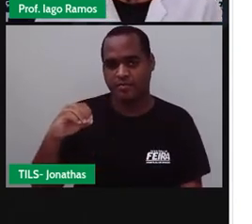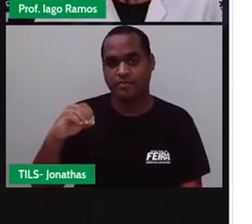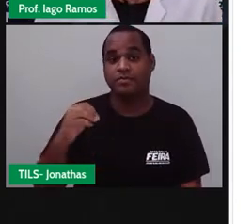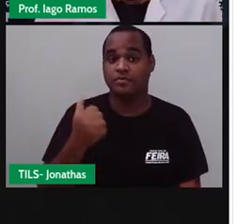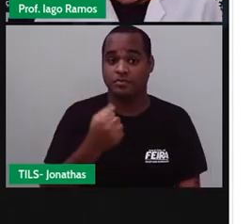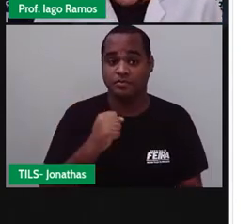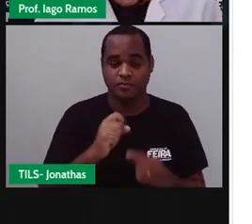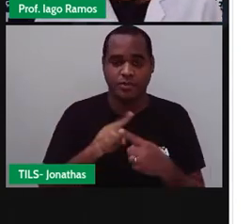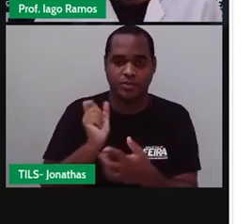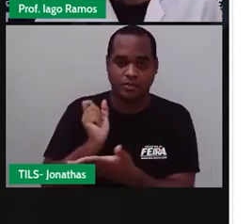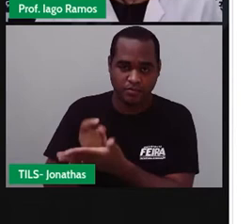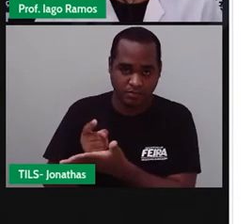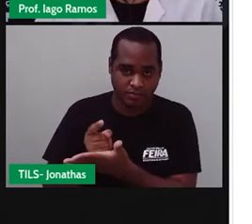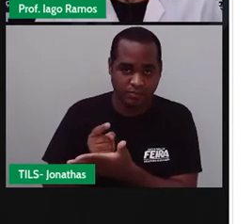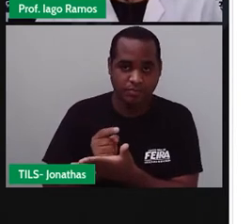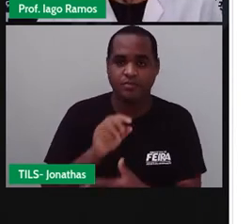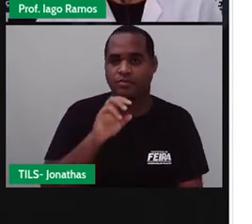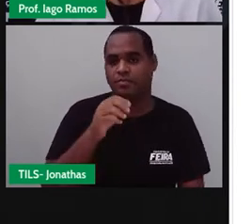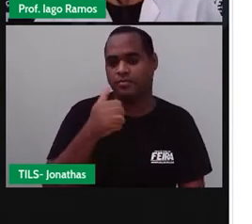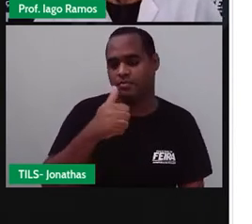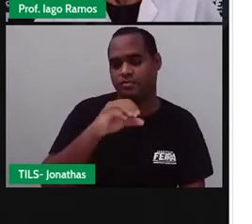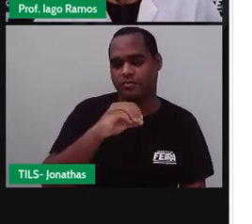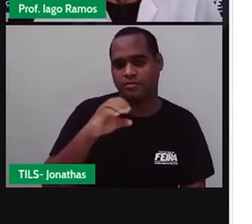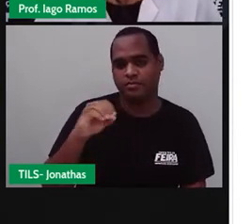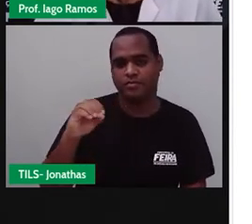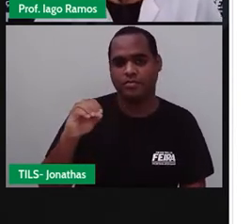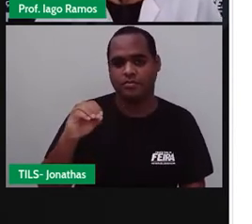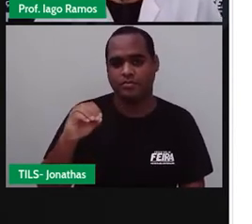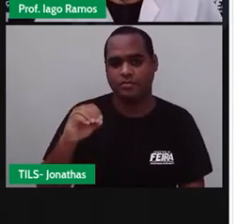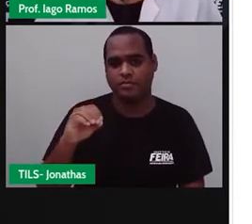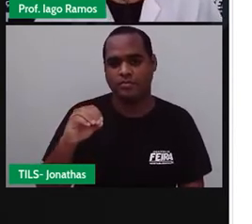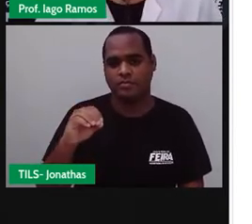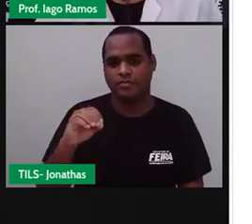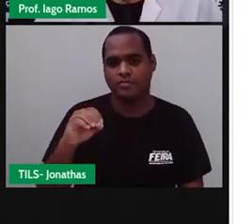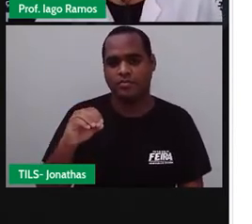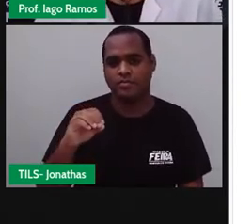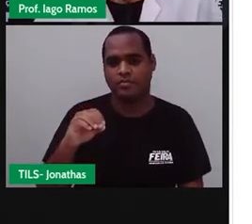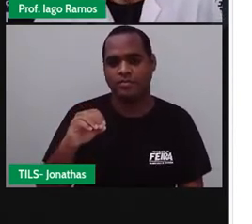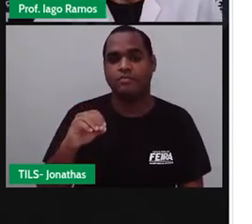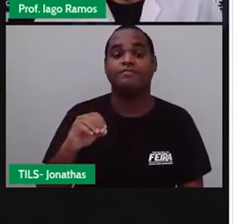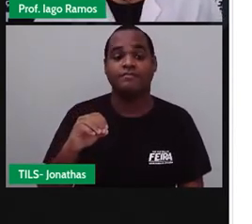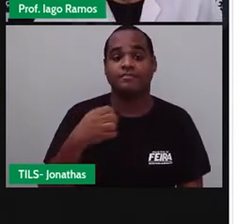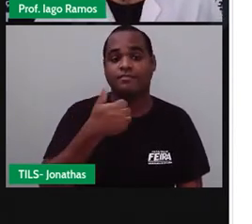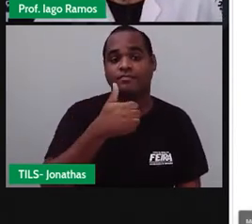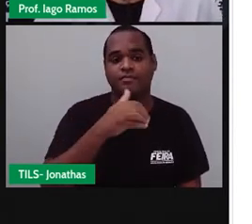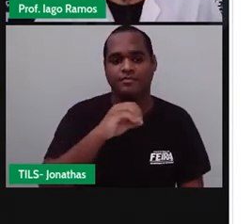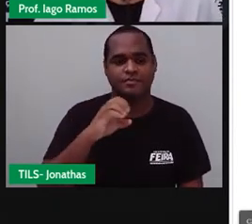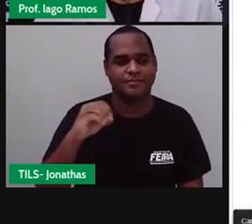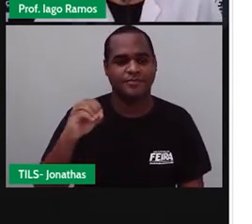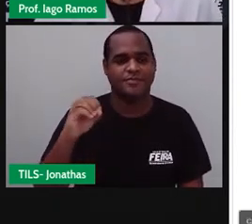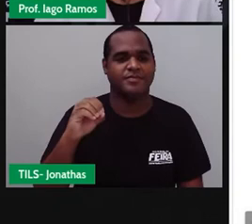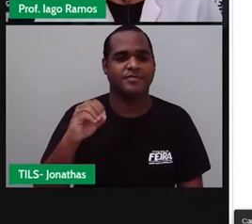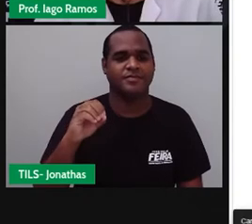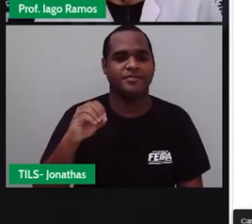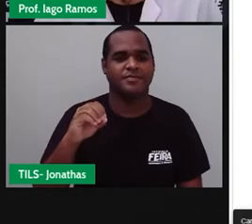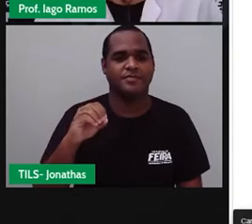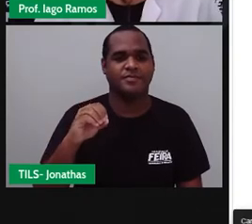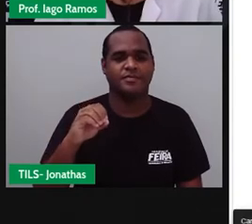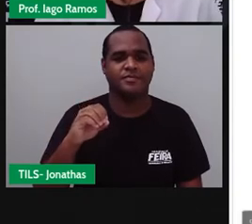Dívida de 100. Ou seja, duas vezes